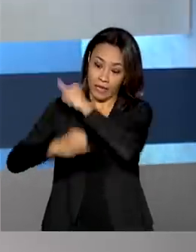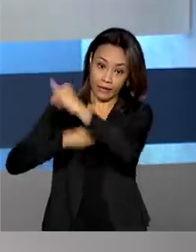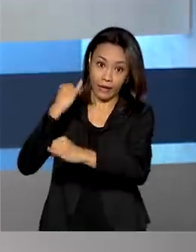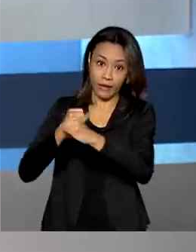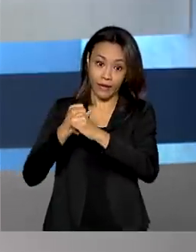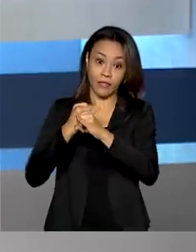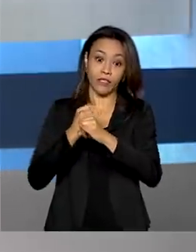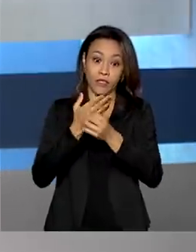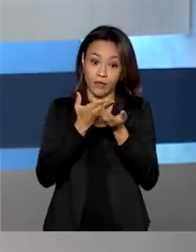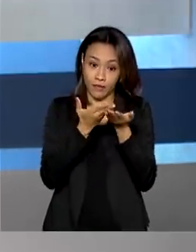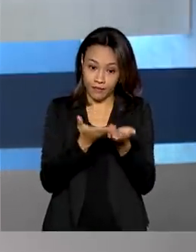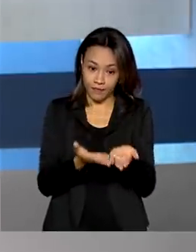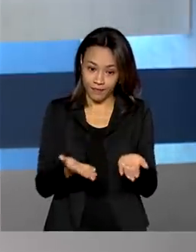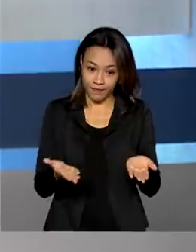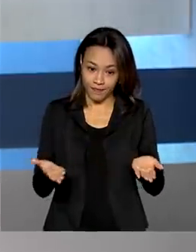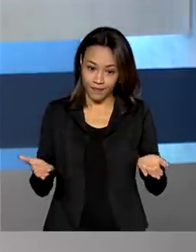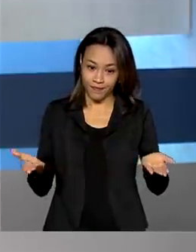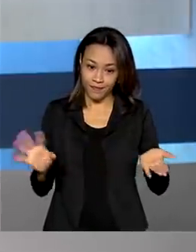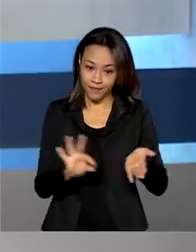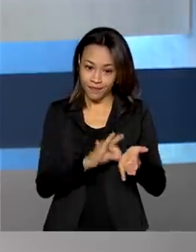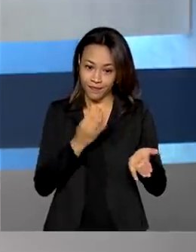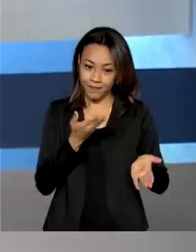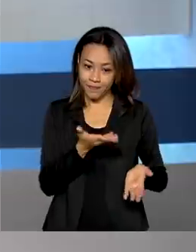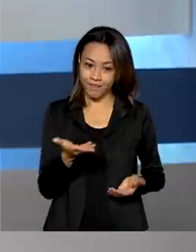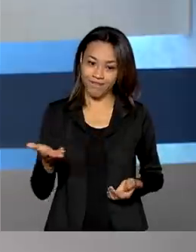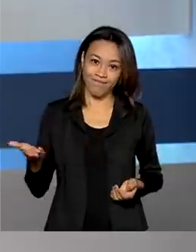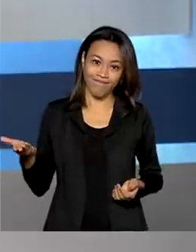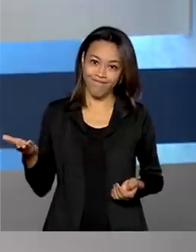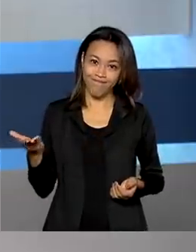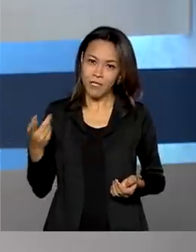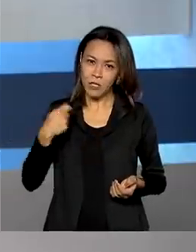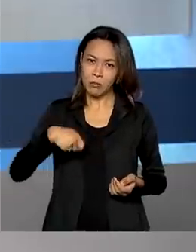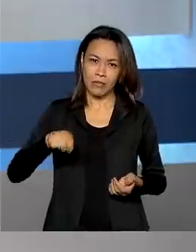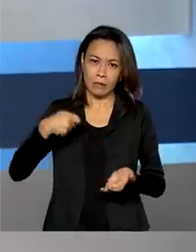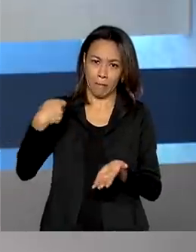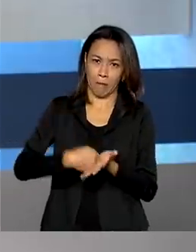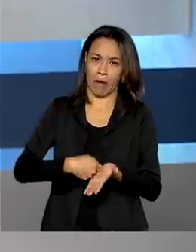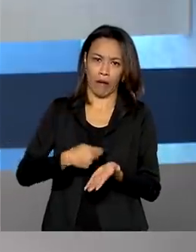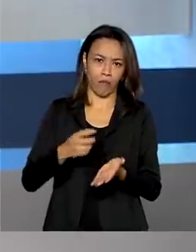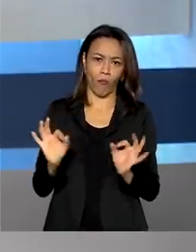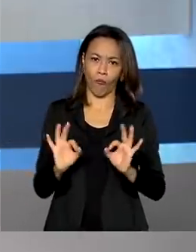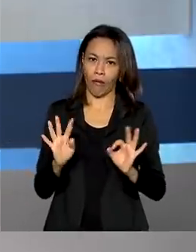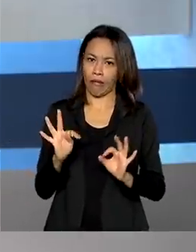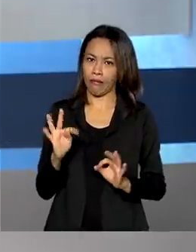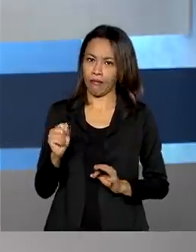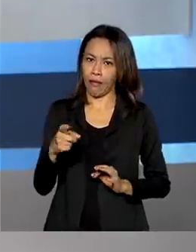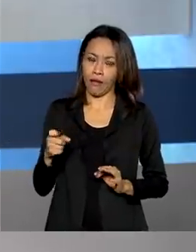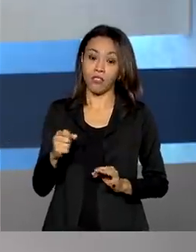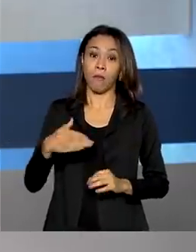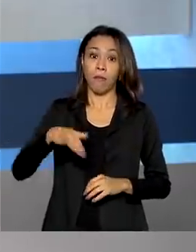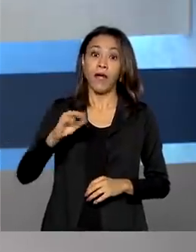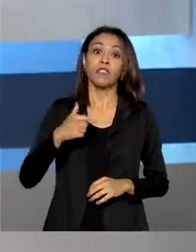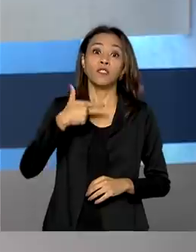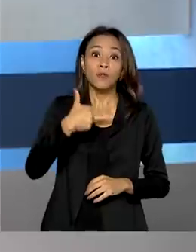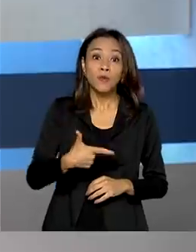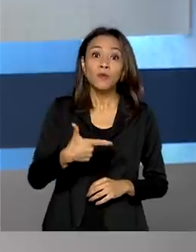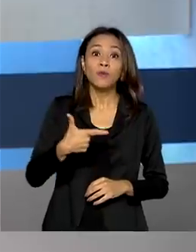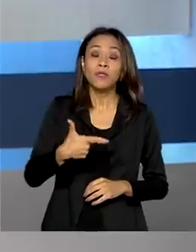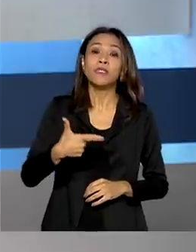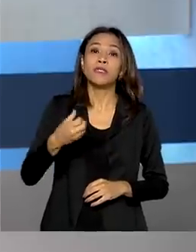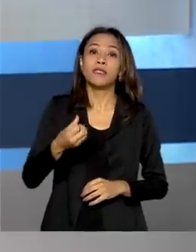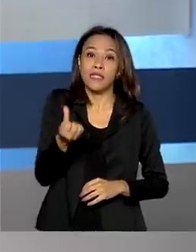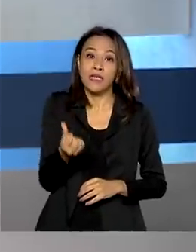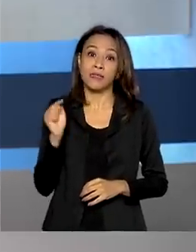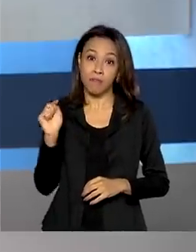site sisu.mec.gov.br, sem qualquer cobrança de taxa. São mais de 206 mil vagas em